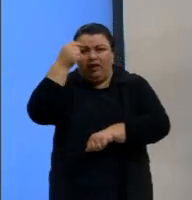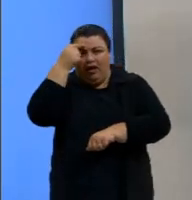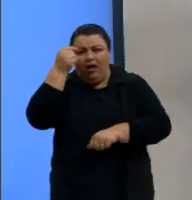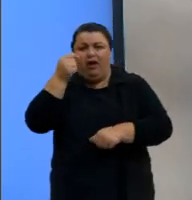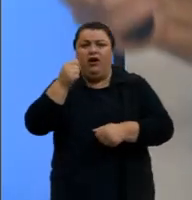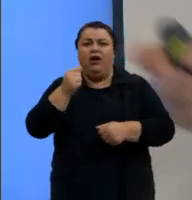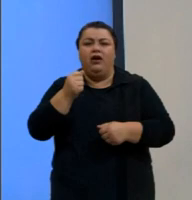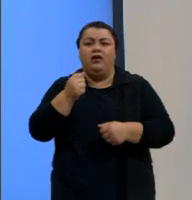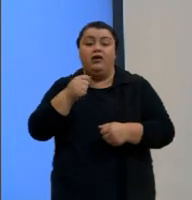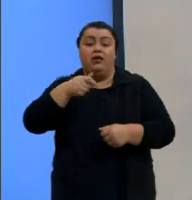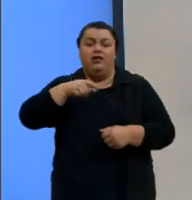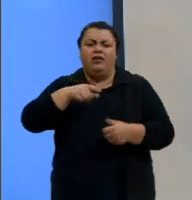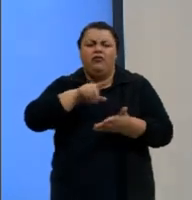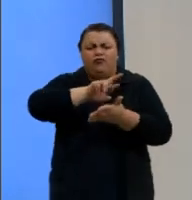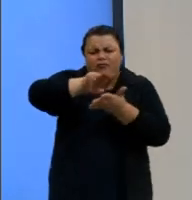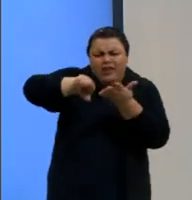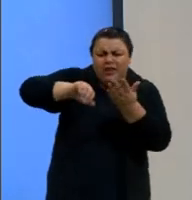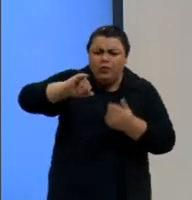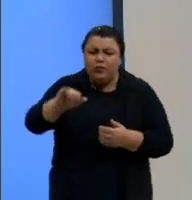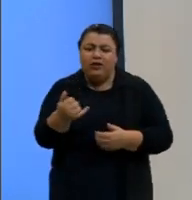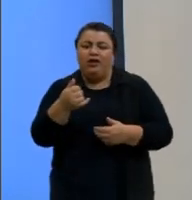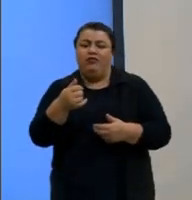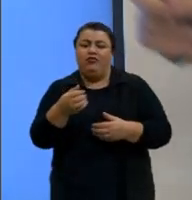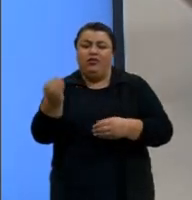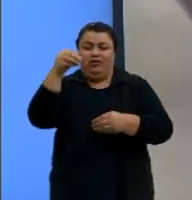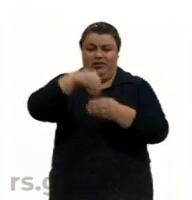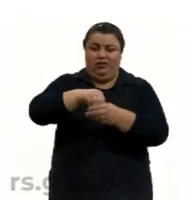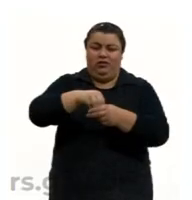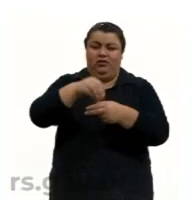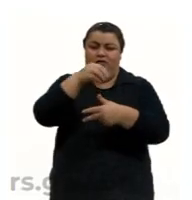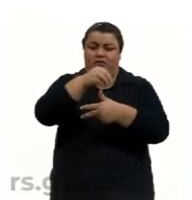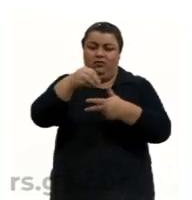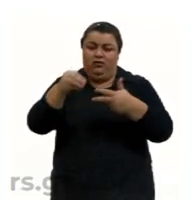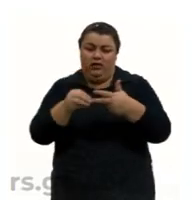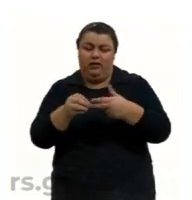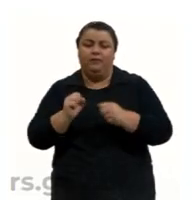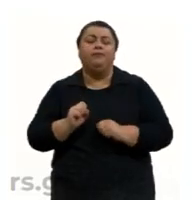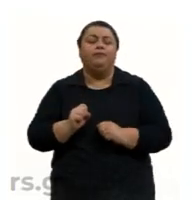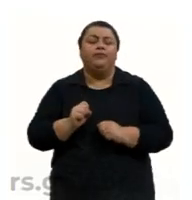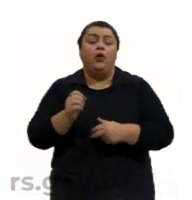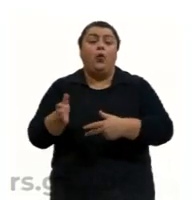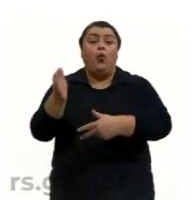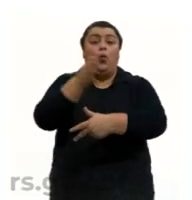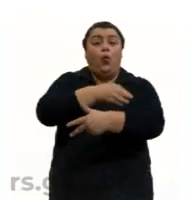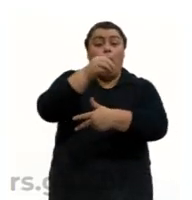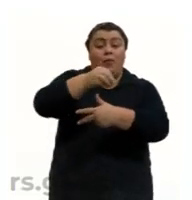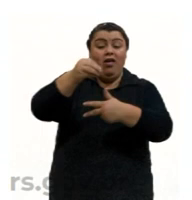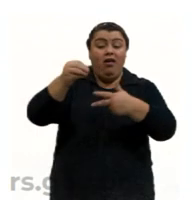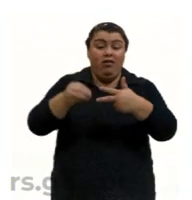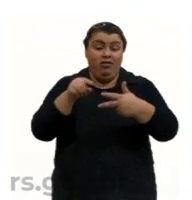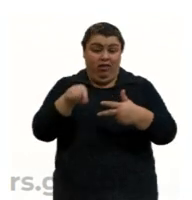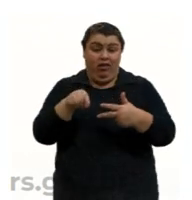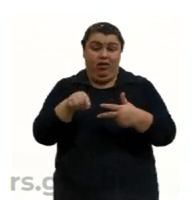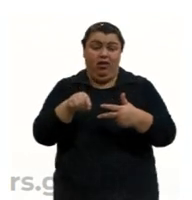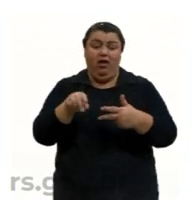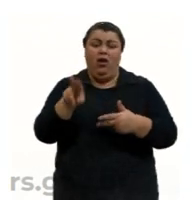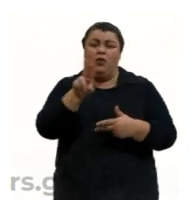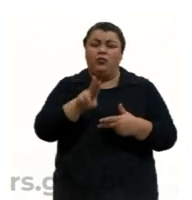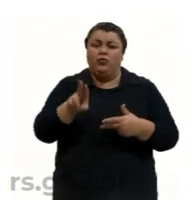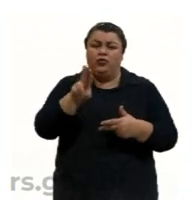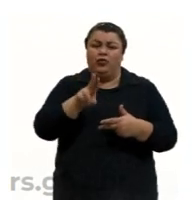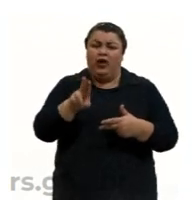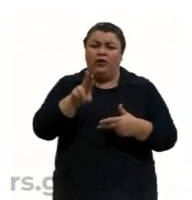oportunidades que o Enem oferece. O Pré-Enem é uma ferramenta, um